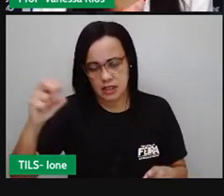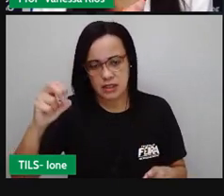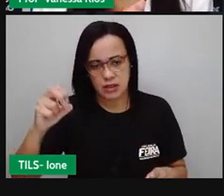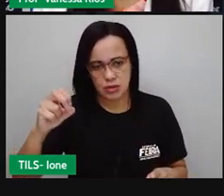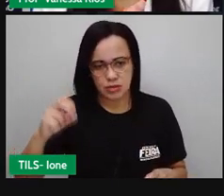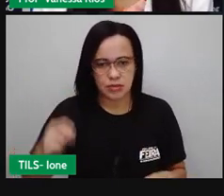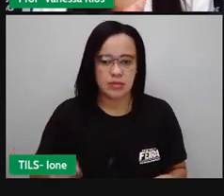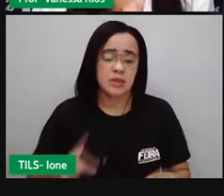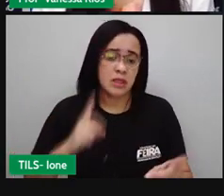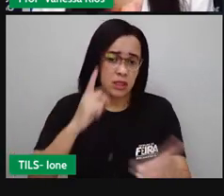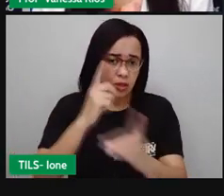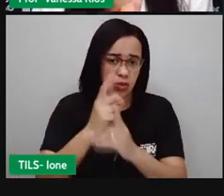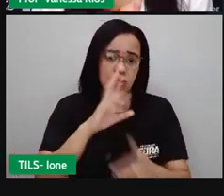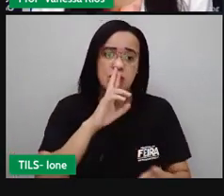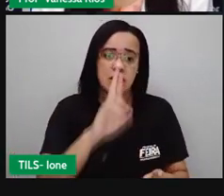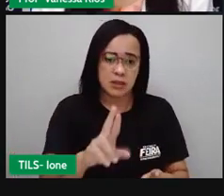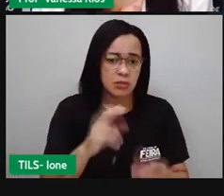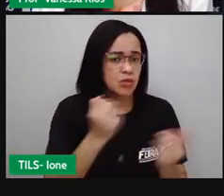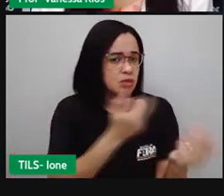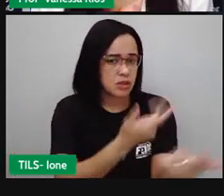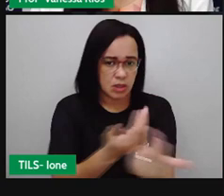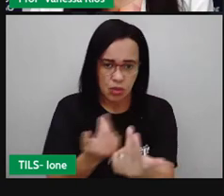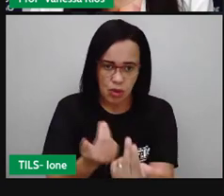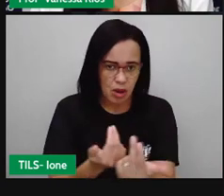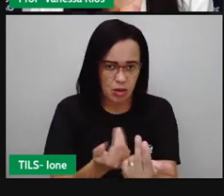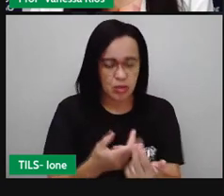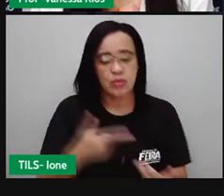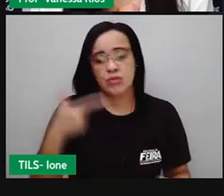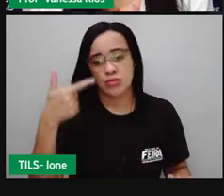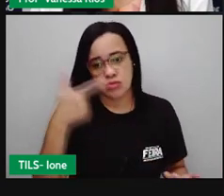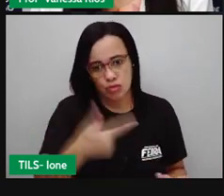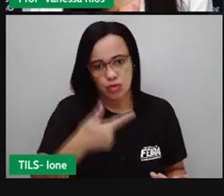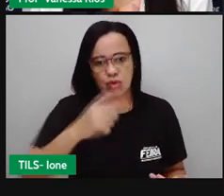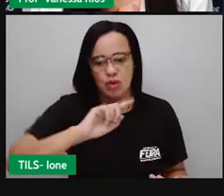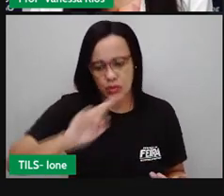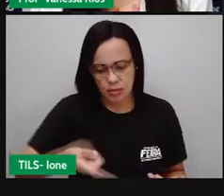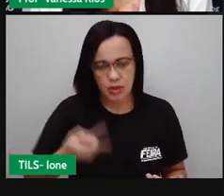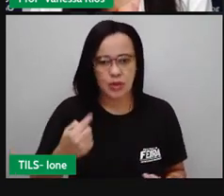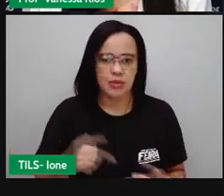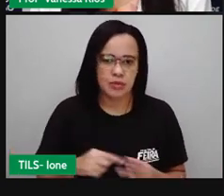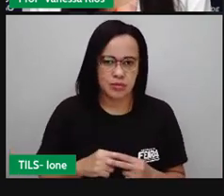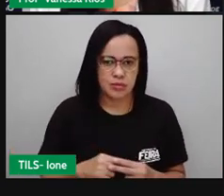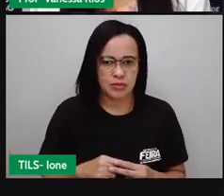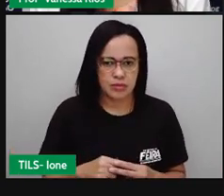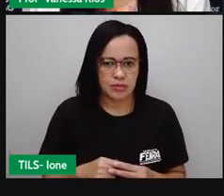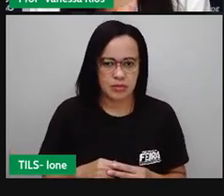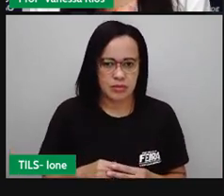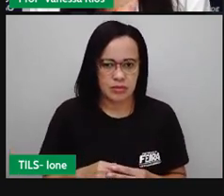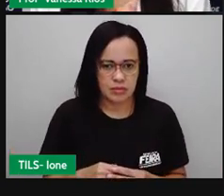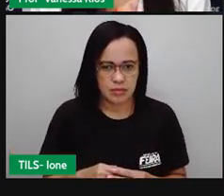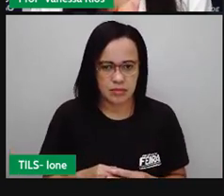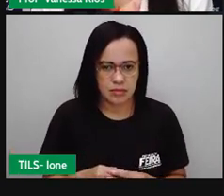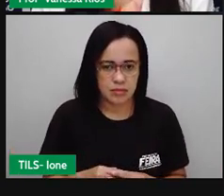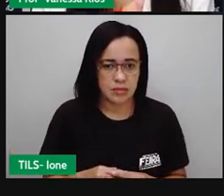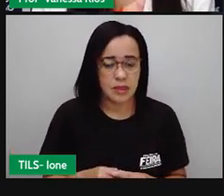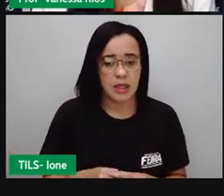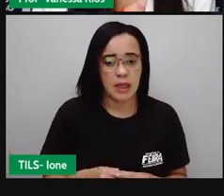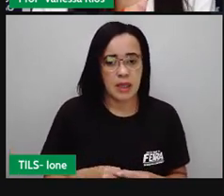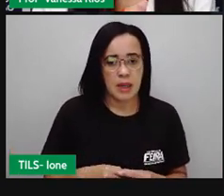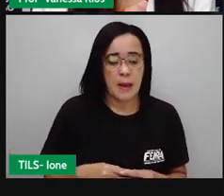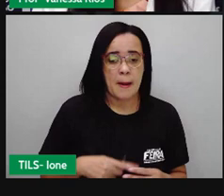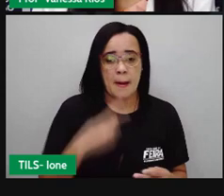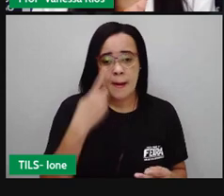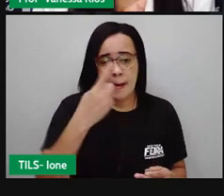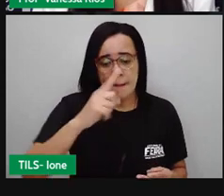resultado, ó. Dois mil. Mil mililitros vale um litro. Então, dois